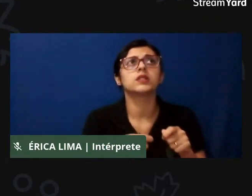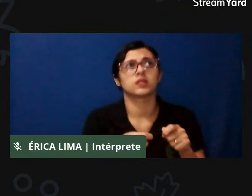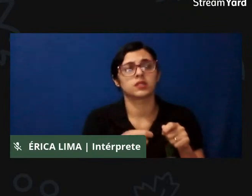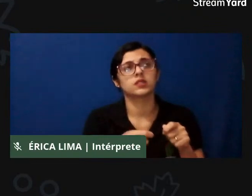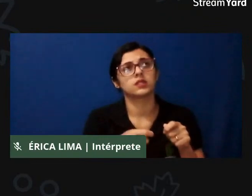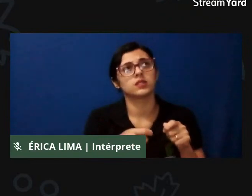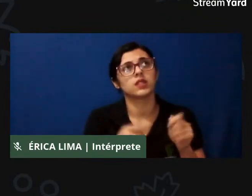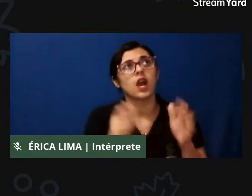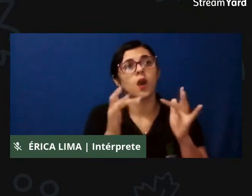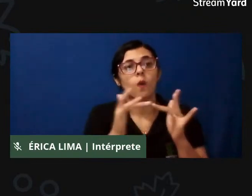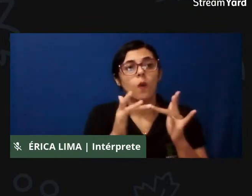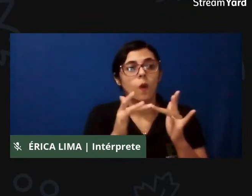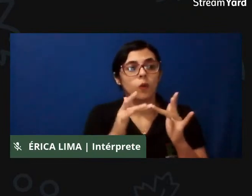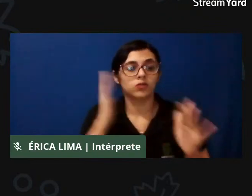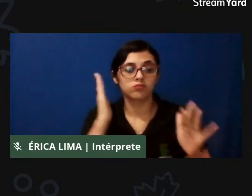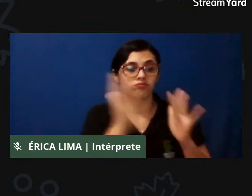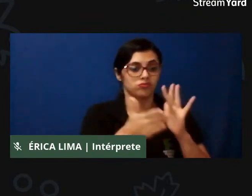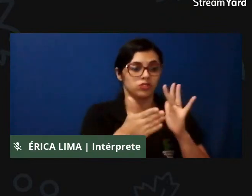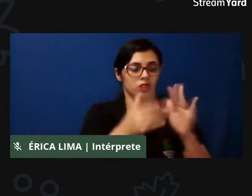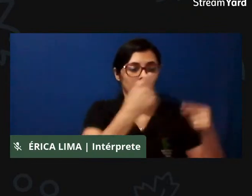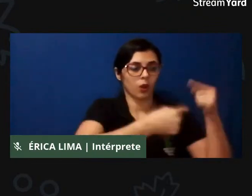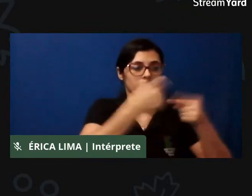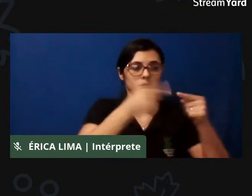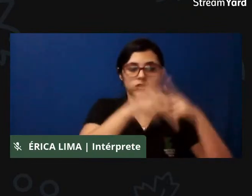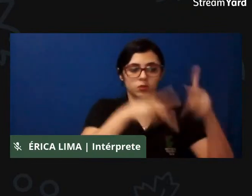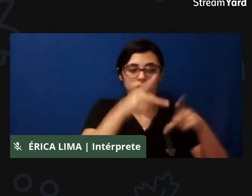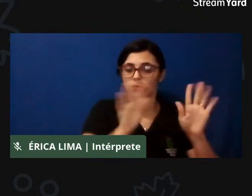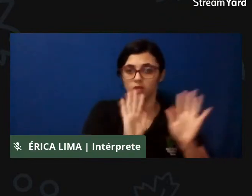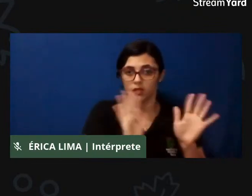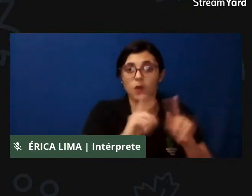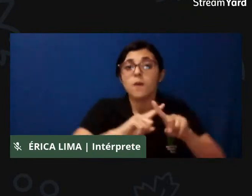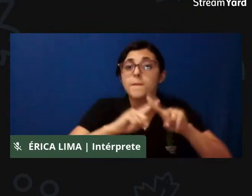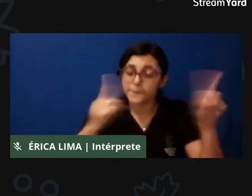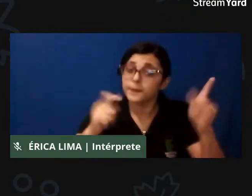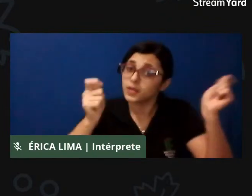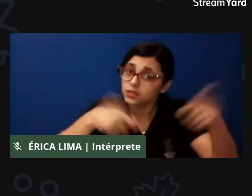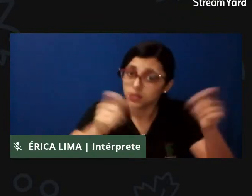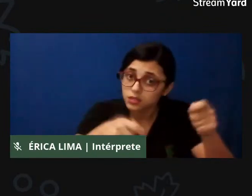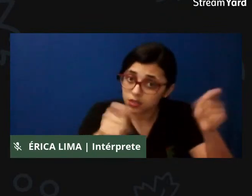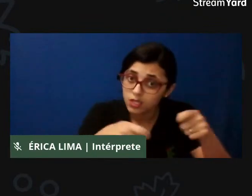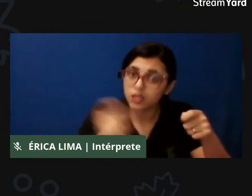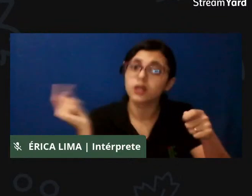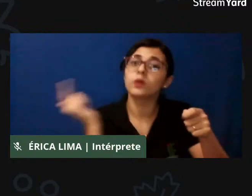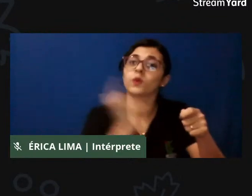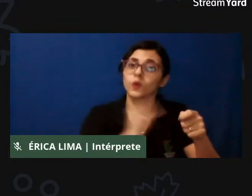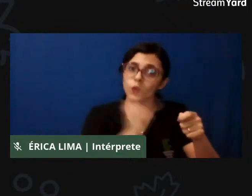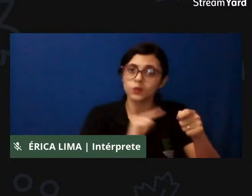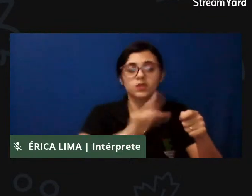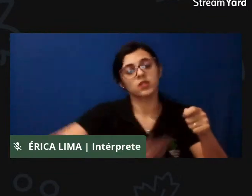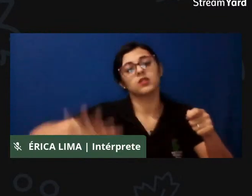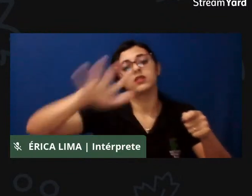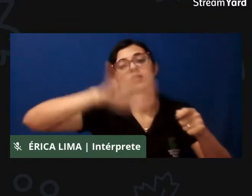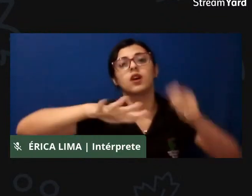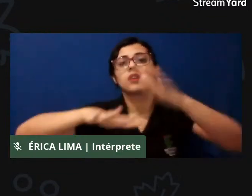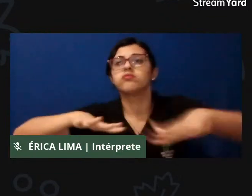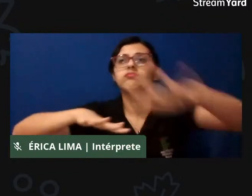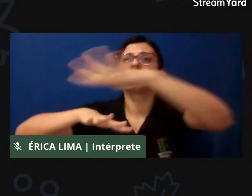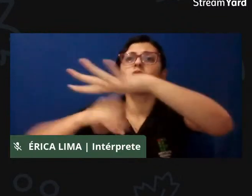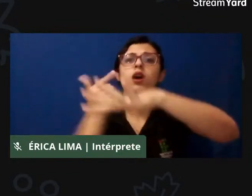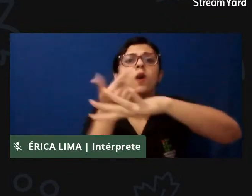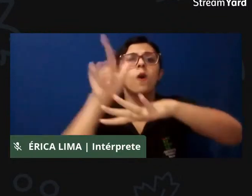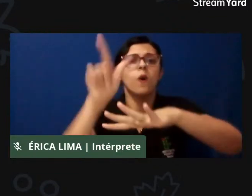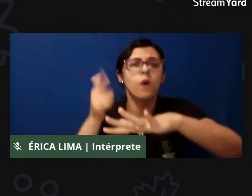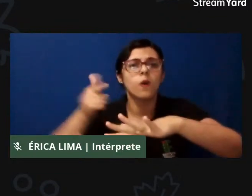mas que tem servido para outros territórios, inclusive não